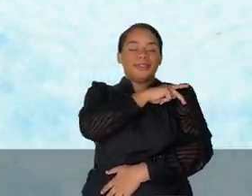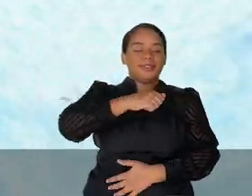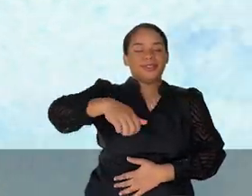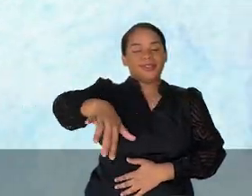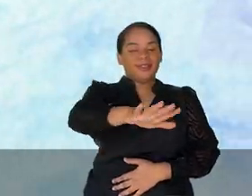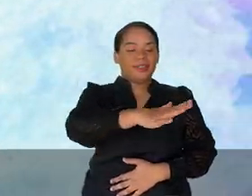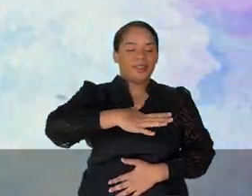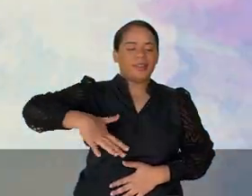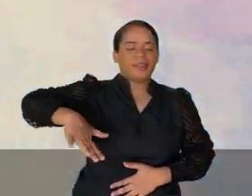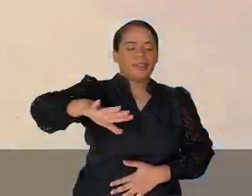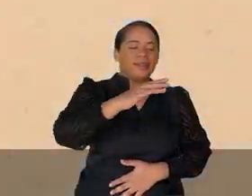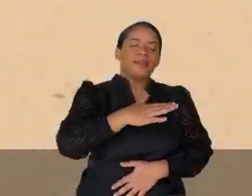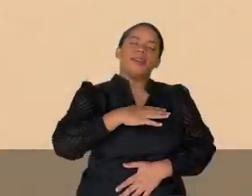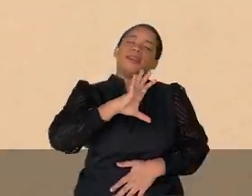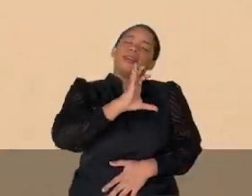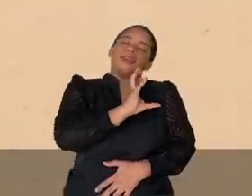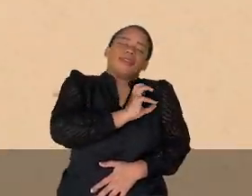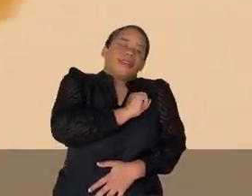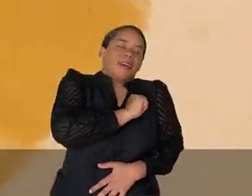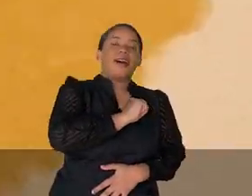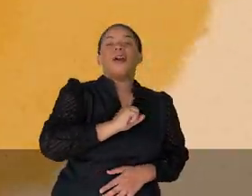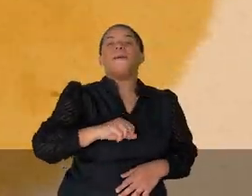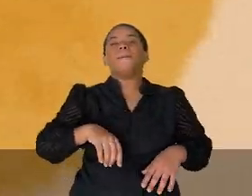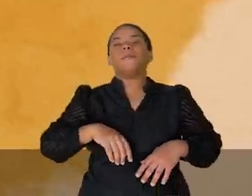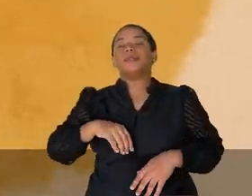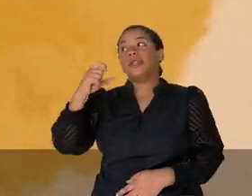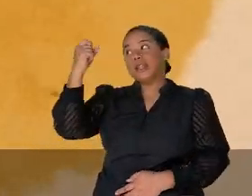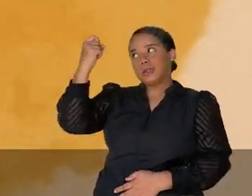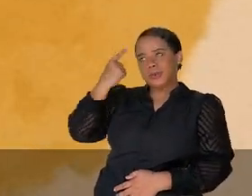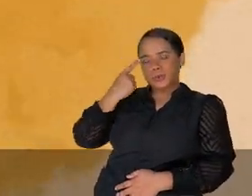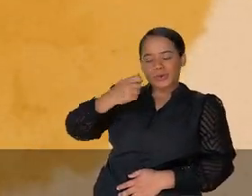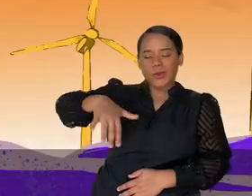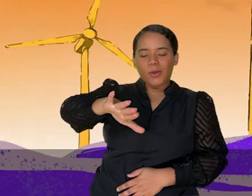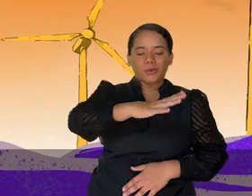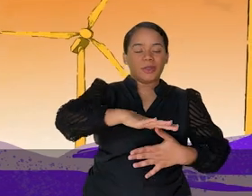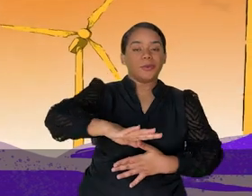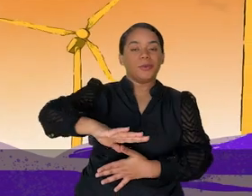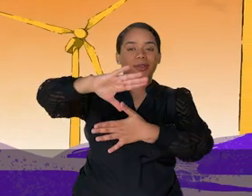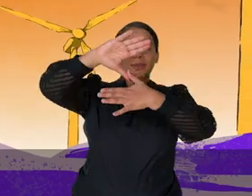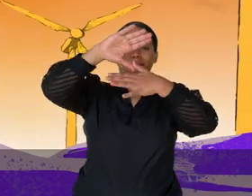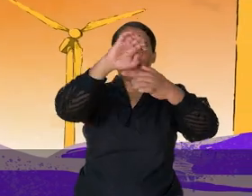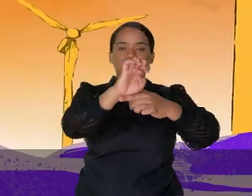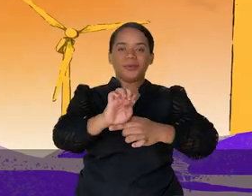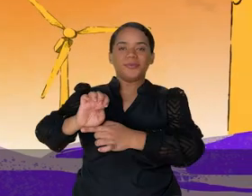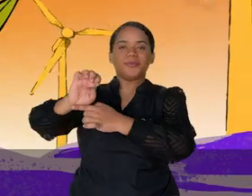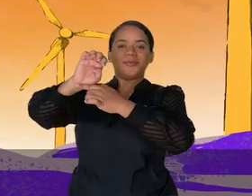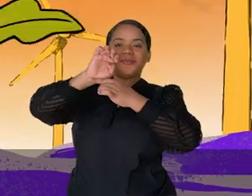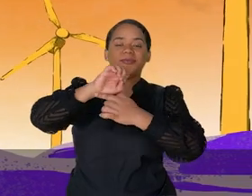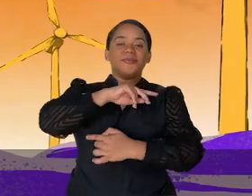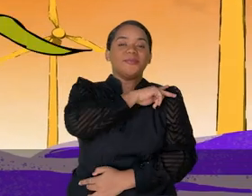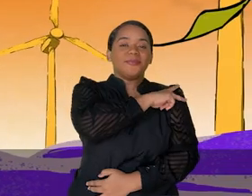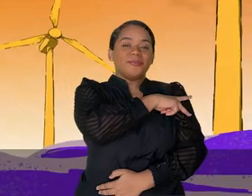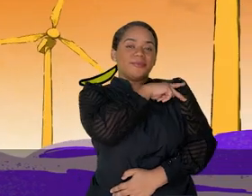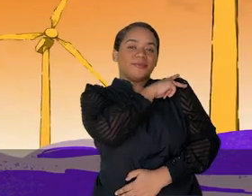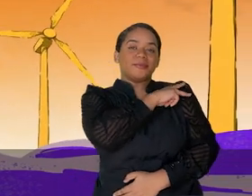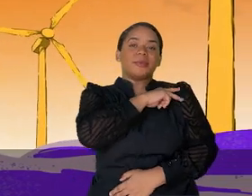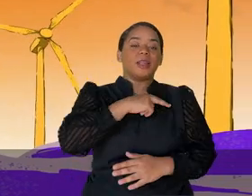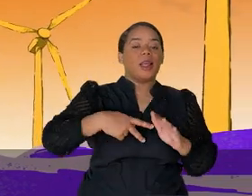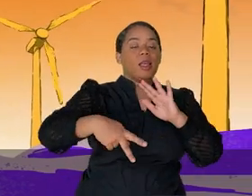Piauí, terra querida, filha do sol do Equador,